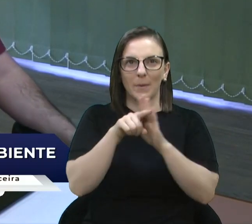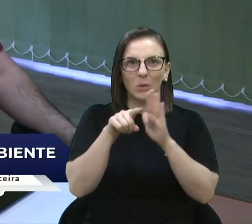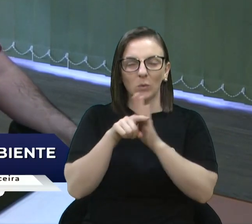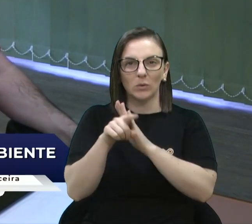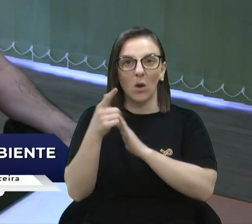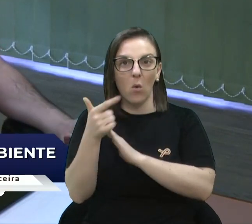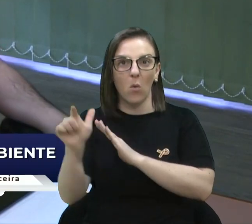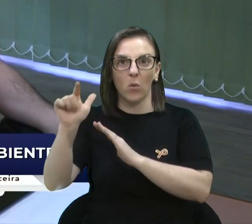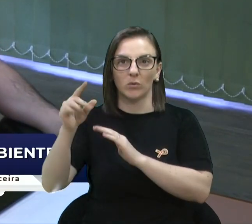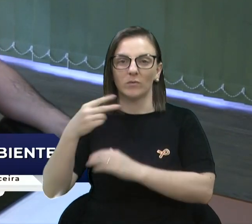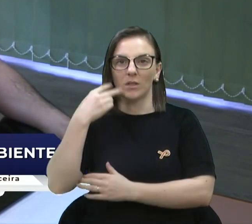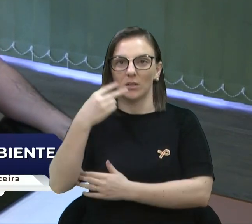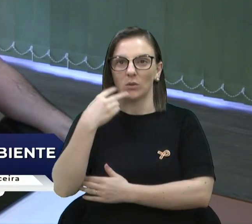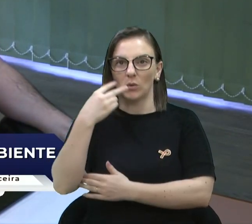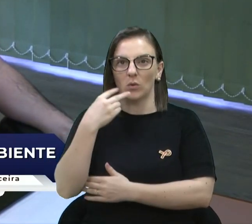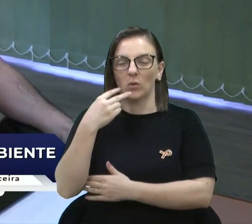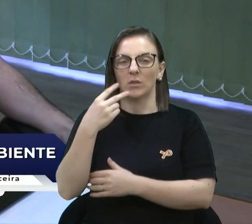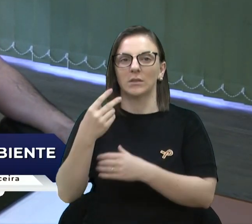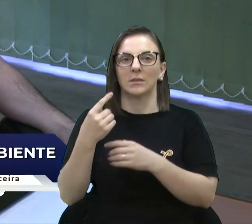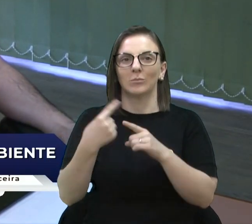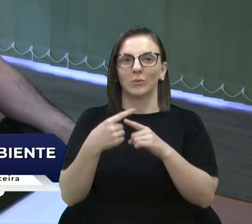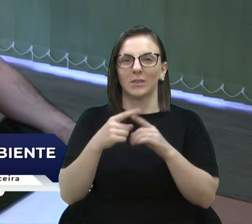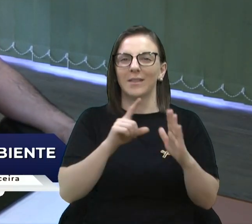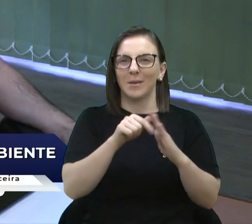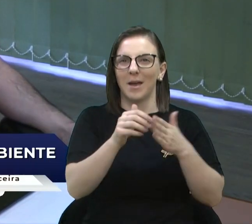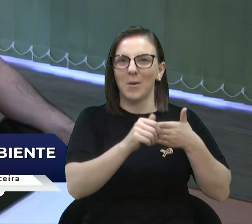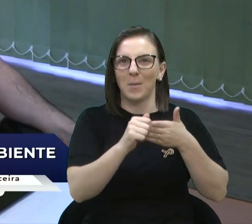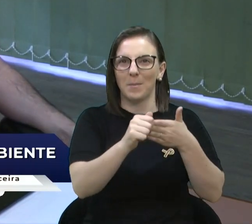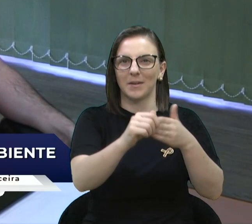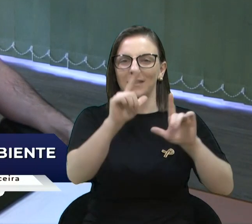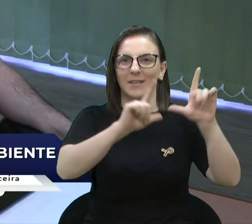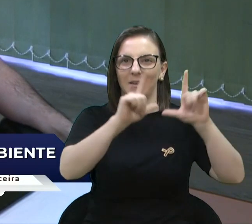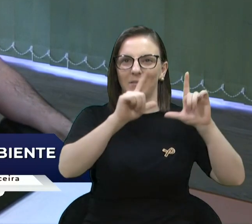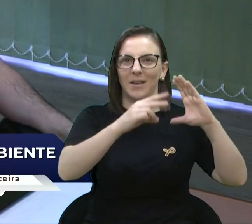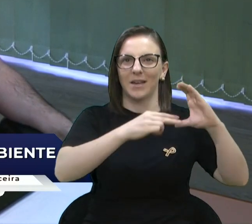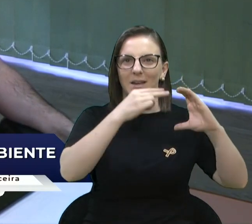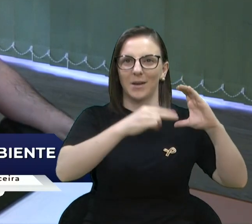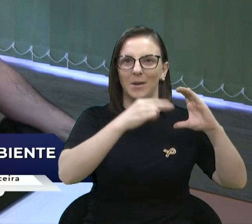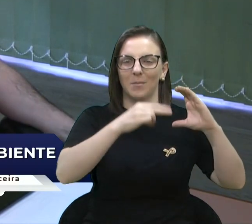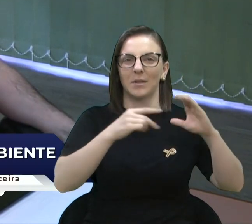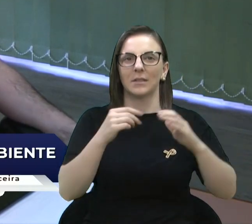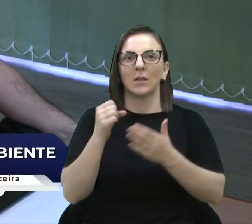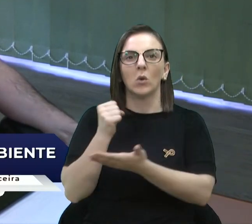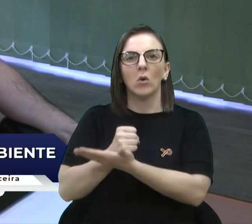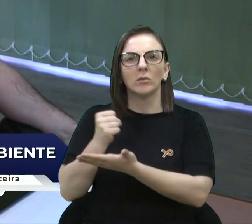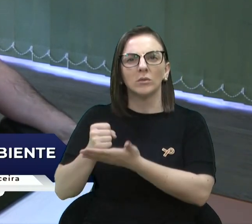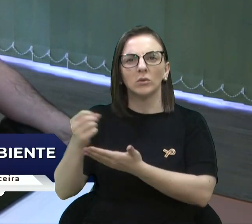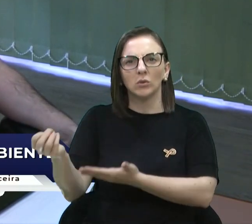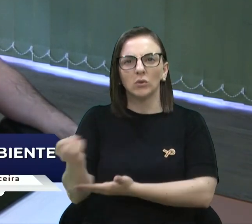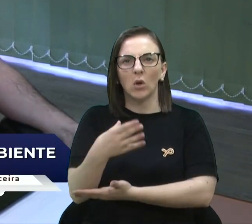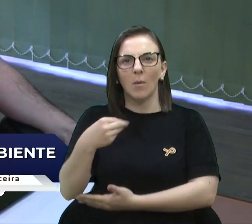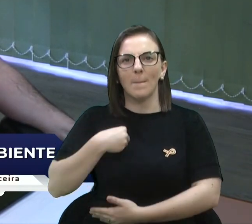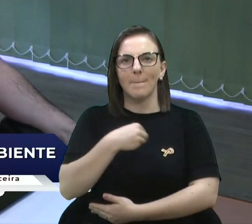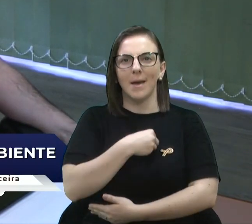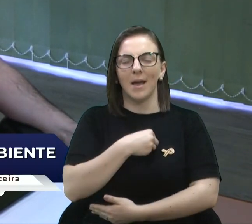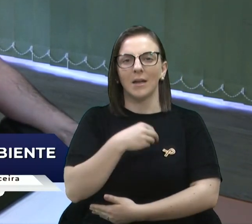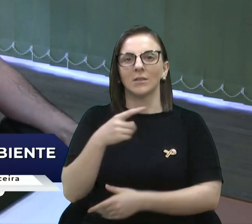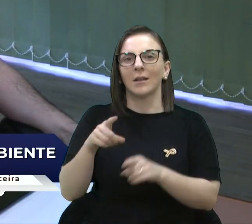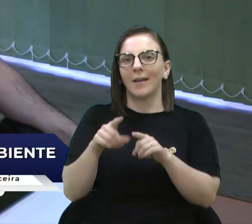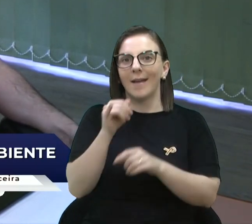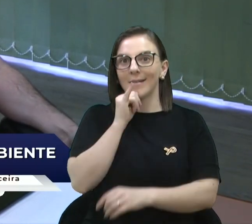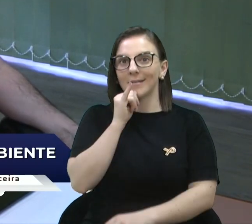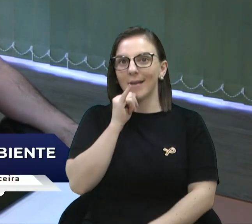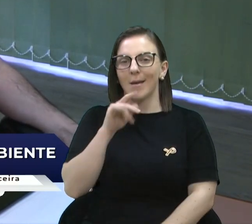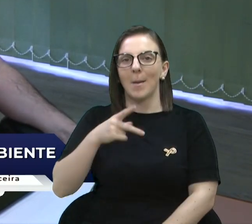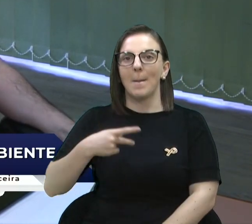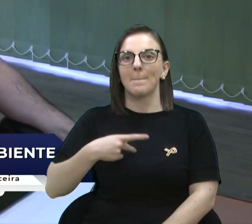a questão de contratações de novos médicos, porque vários pediatras estão saindo da rede recentemente em Forqueta. Então, a população